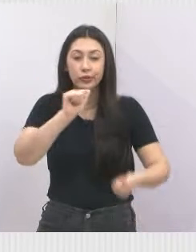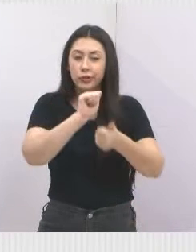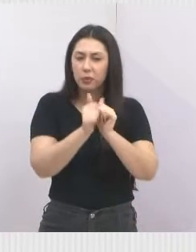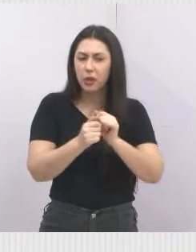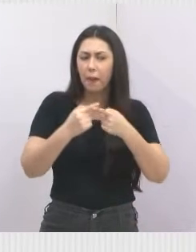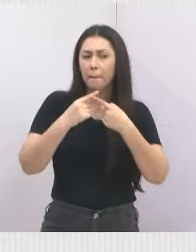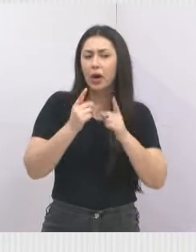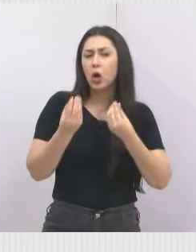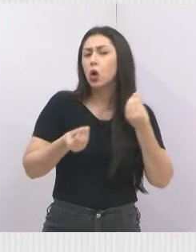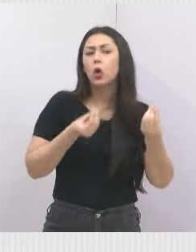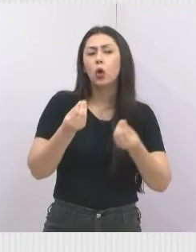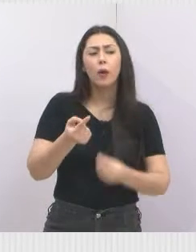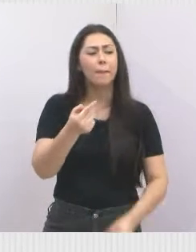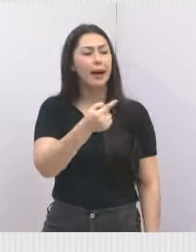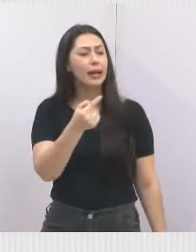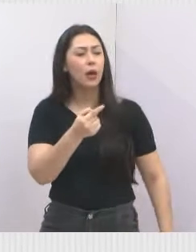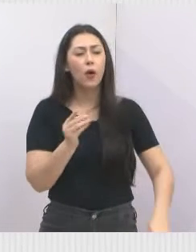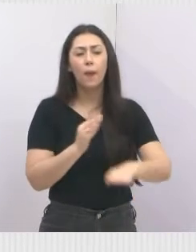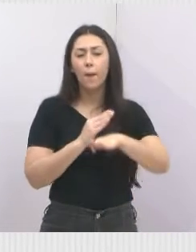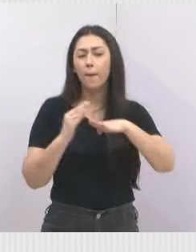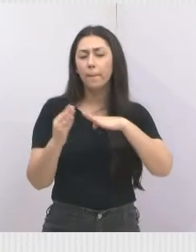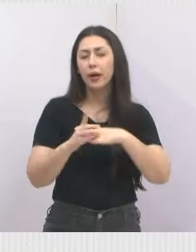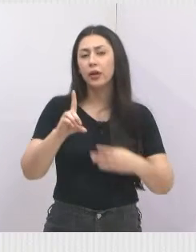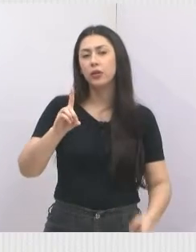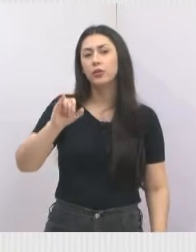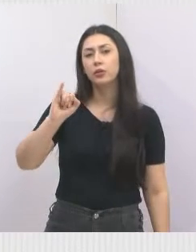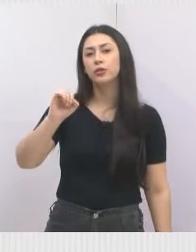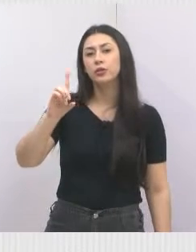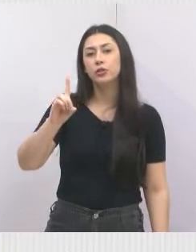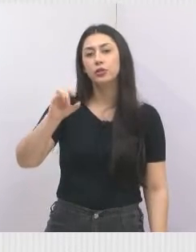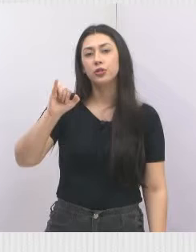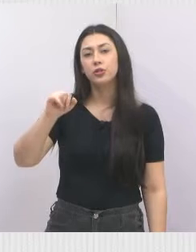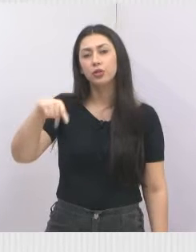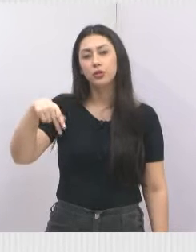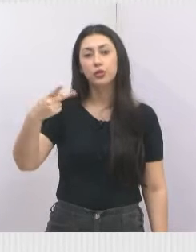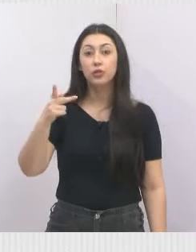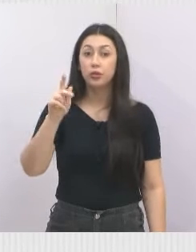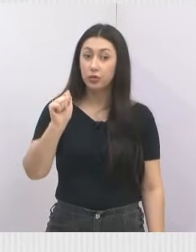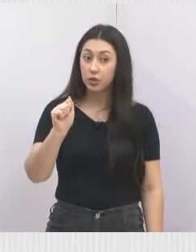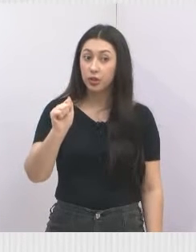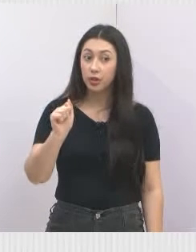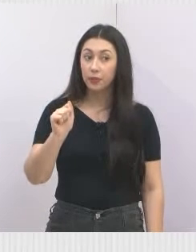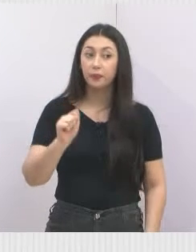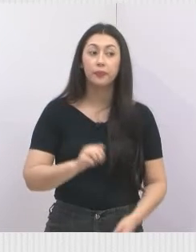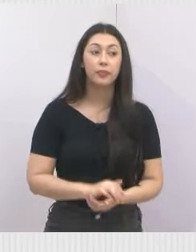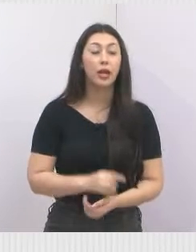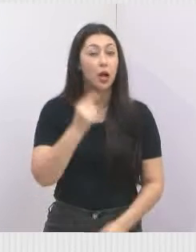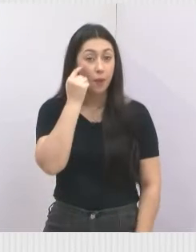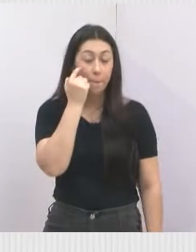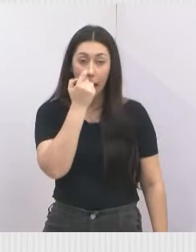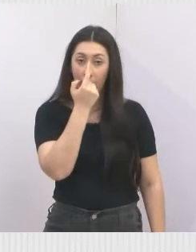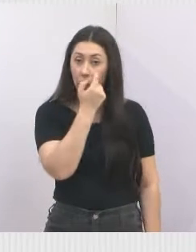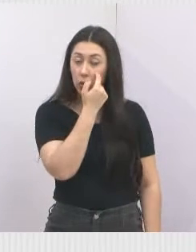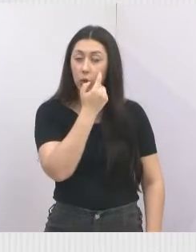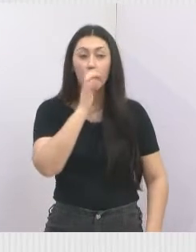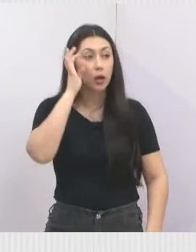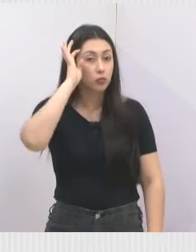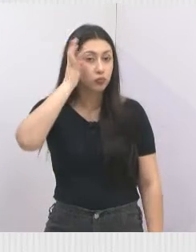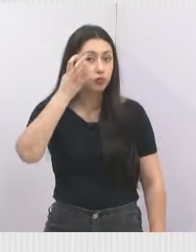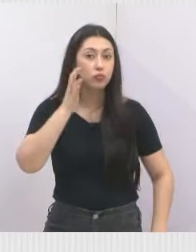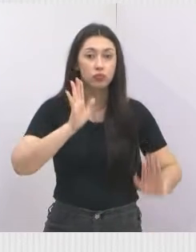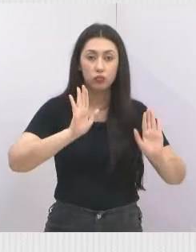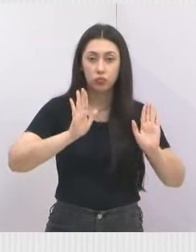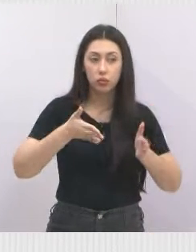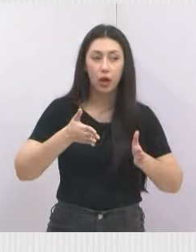esporte numa quadra dessa? Jardim Dindim, olha lá como é que tá. Lá no Meia Lua, lá no Jardim Conquista, foi resolvido. O